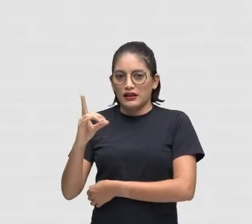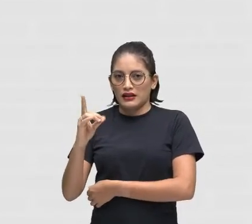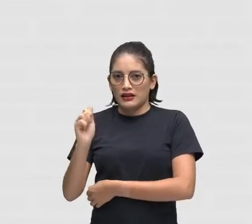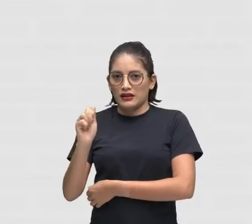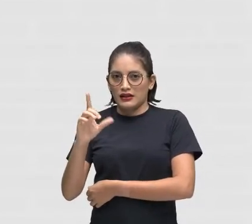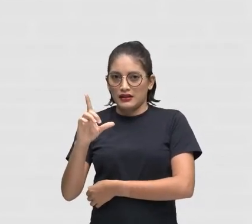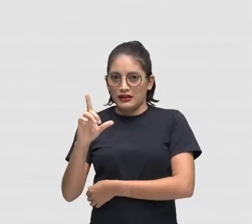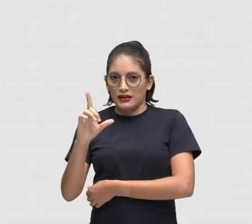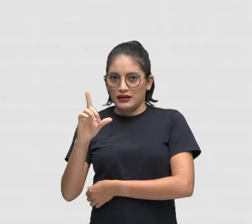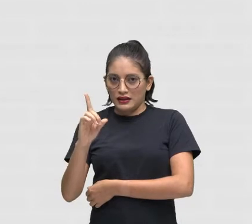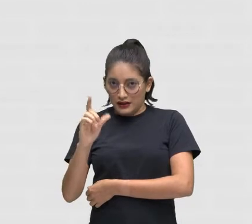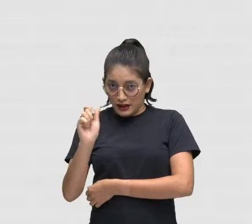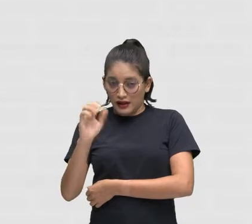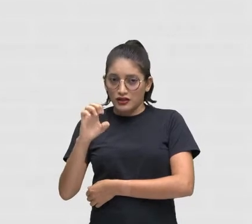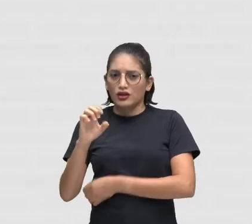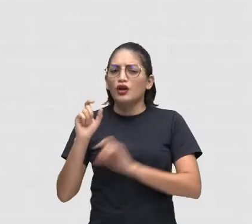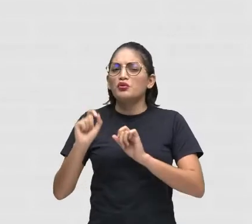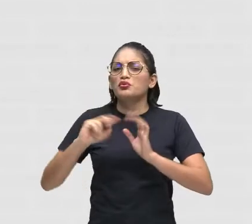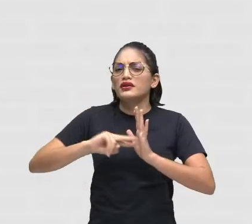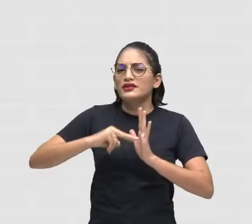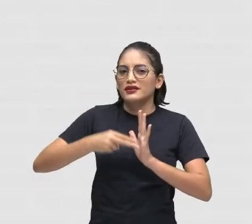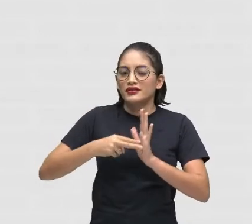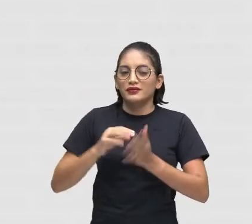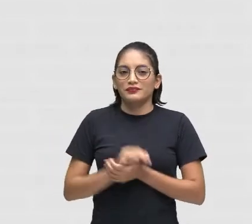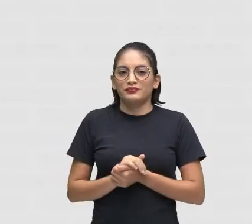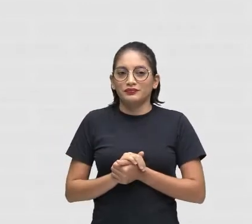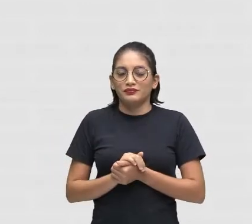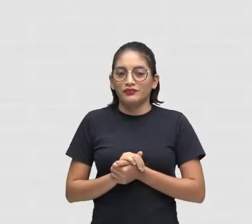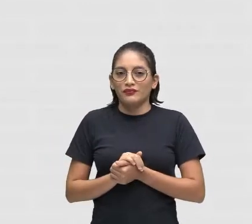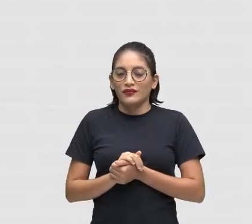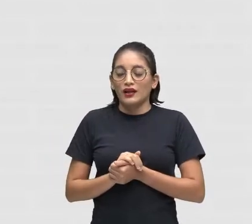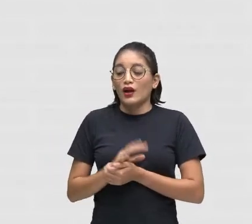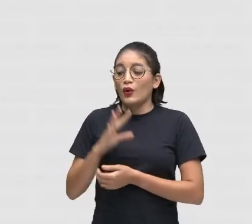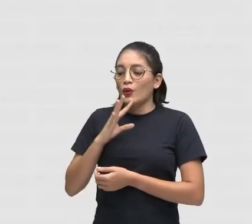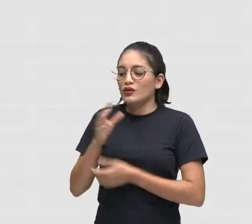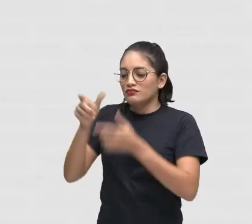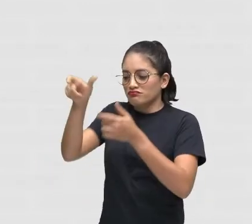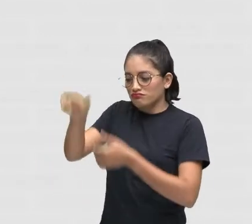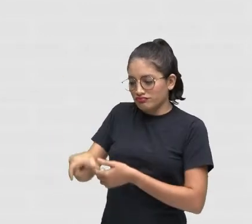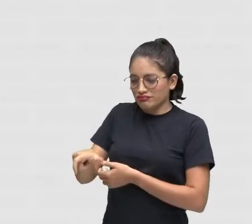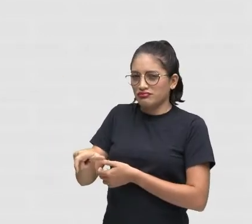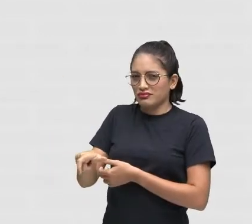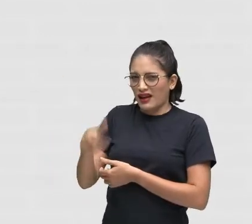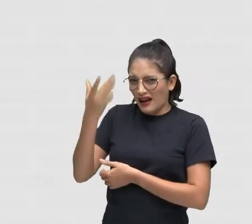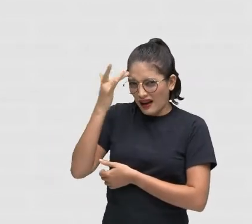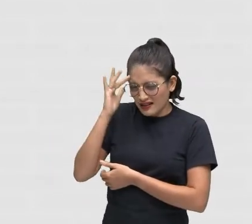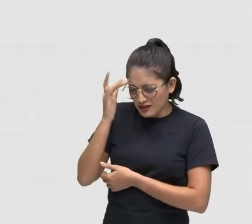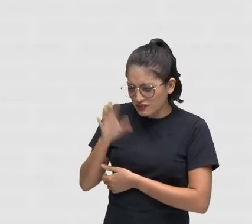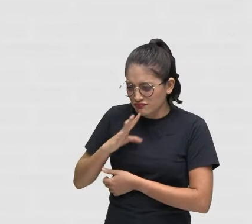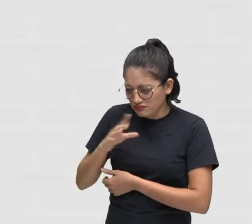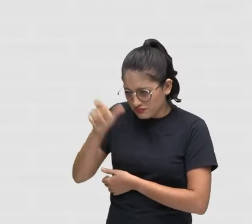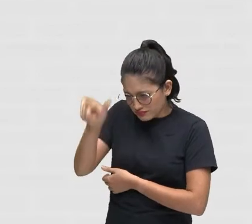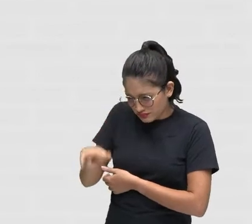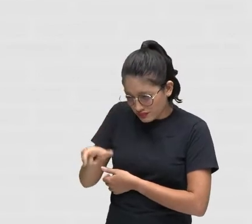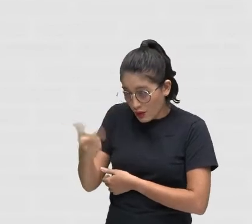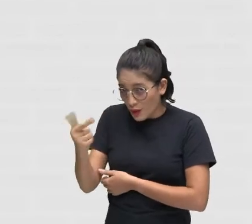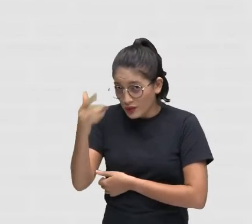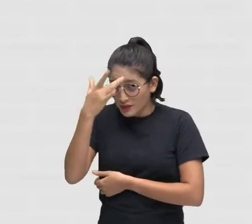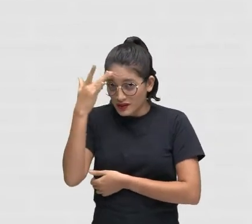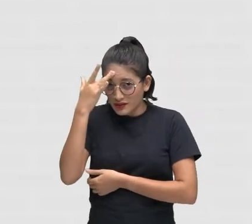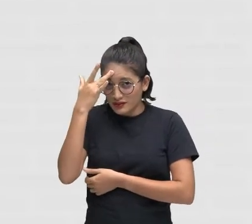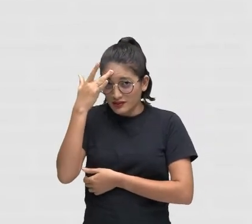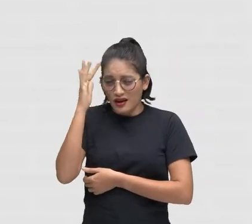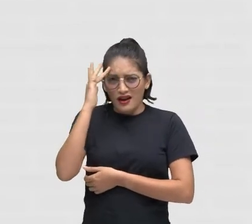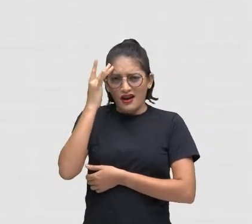ser Isso A alteridade É o reconhecimento reconhecimento Do outro Será que eu reconheço O outro Será que eu